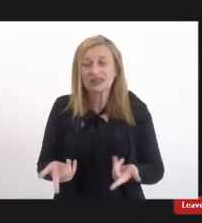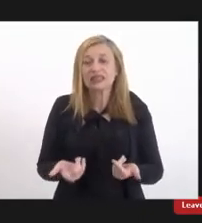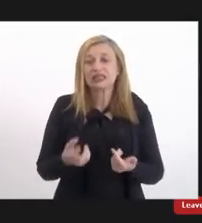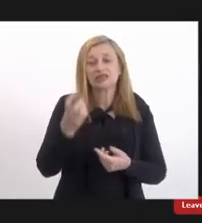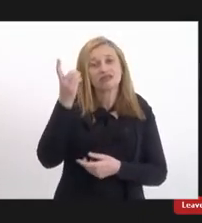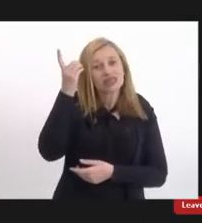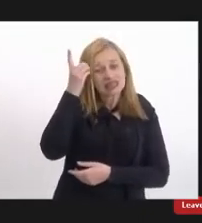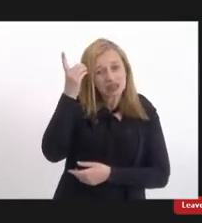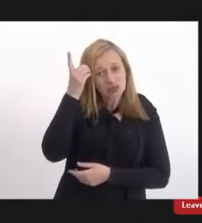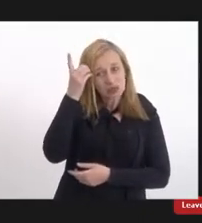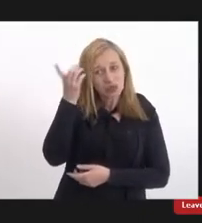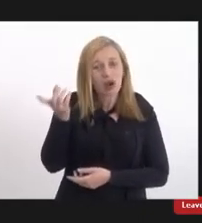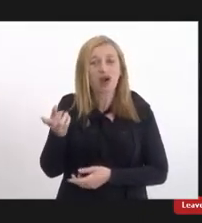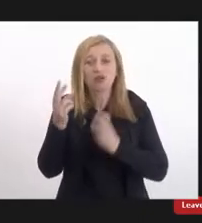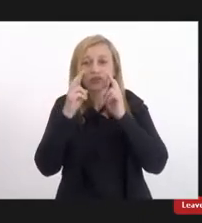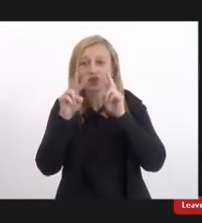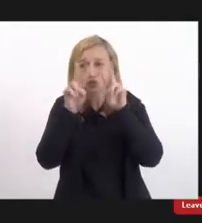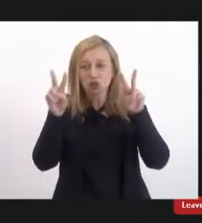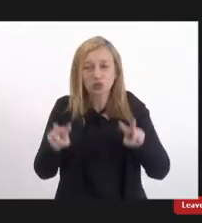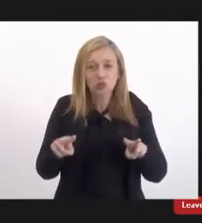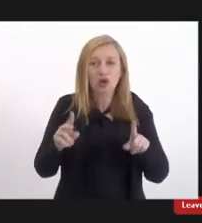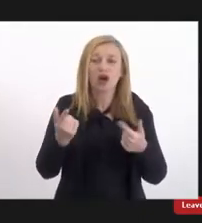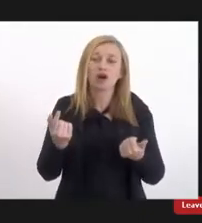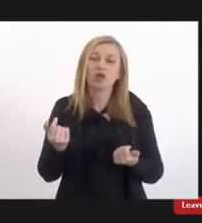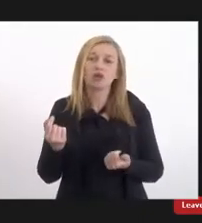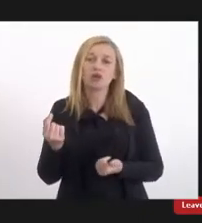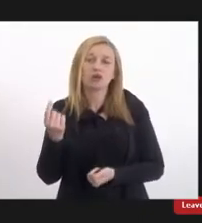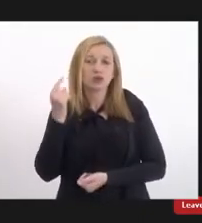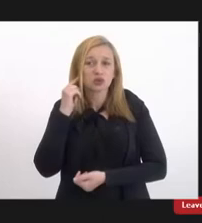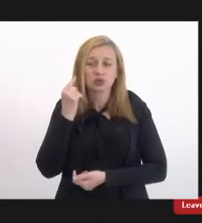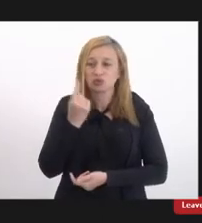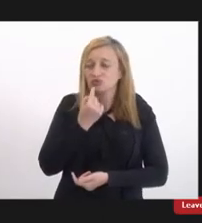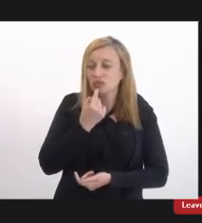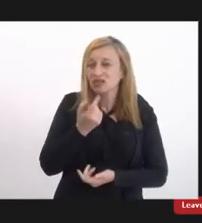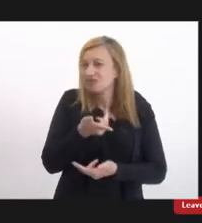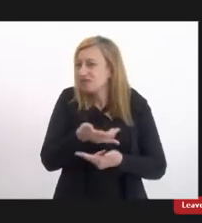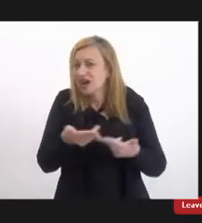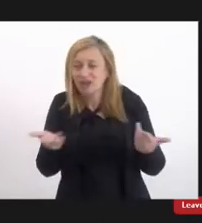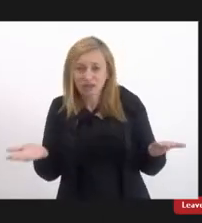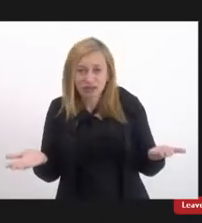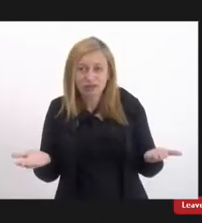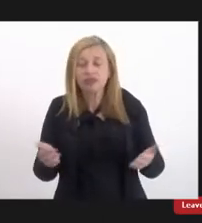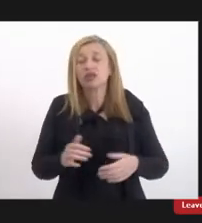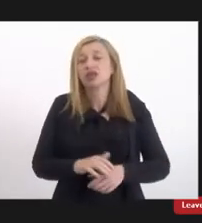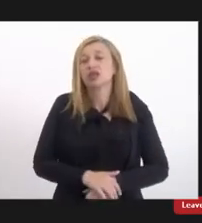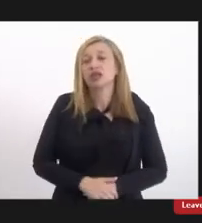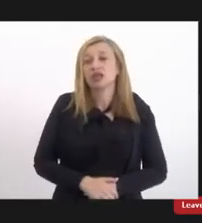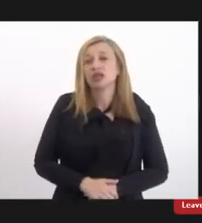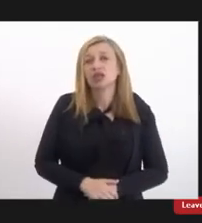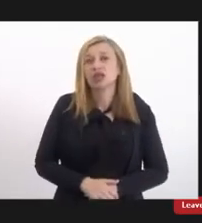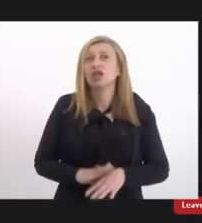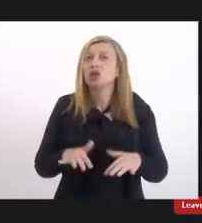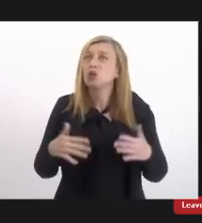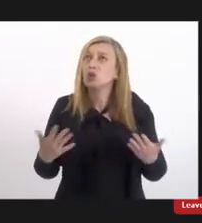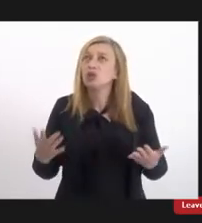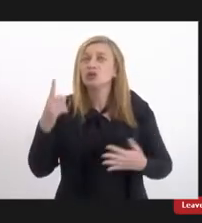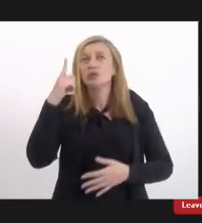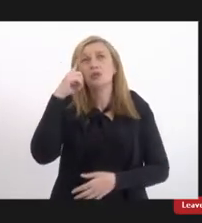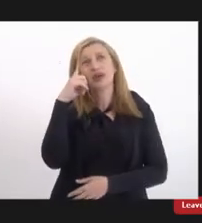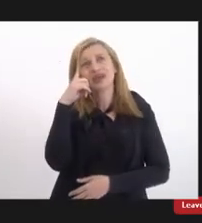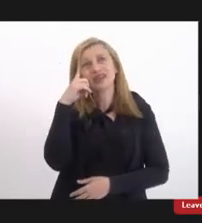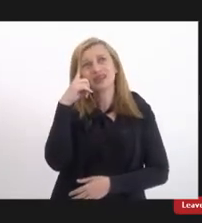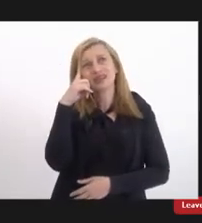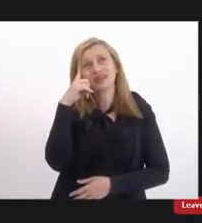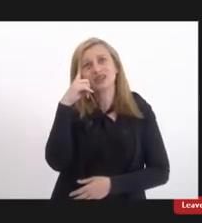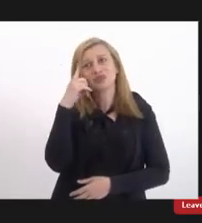intelectual a questão visual auditiva enfim e quando se pensa em